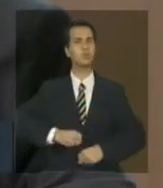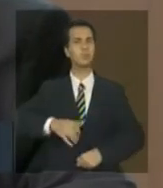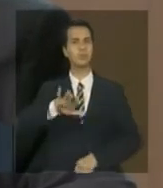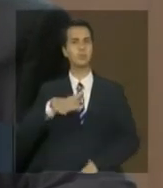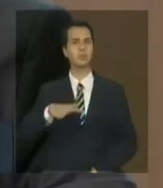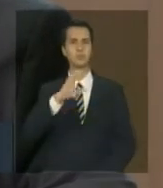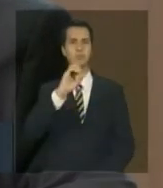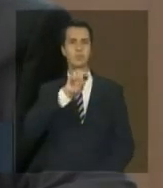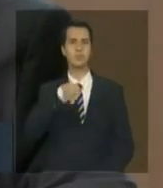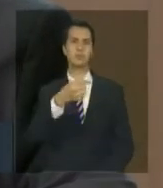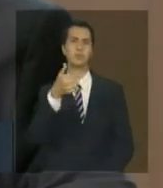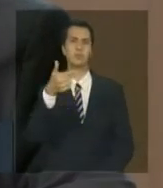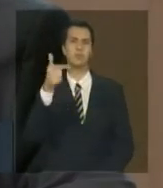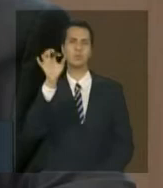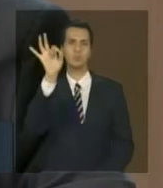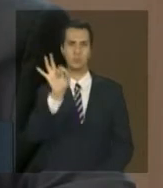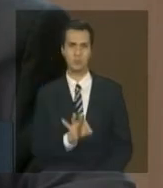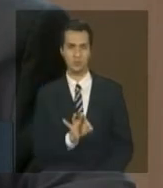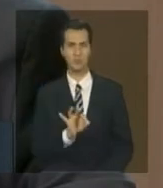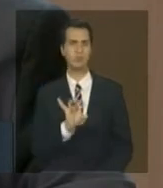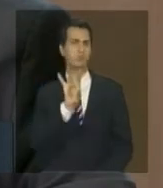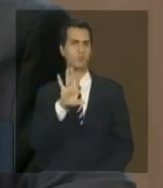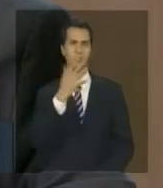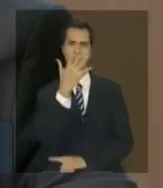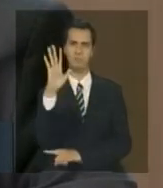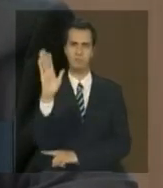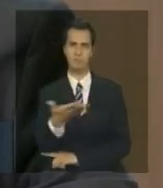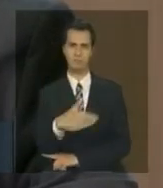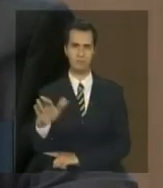bioma que está sendo desmatado.